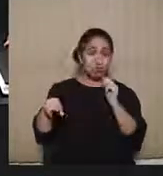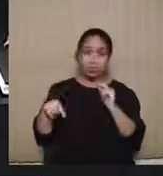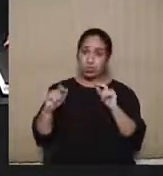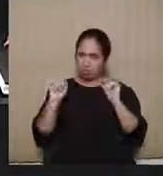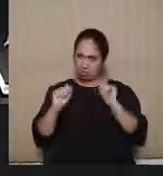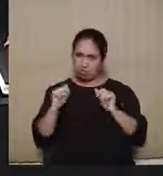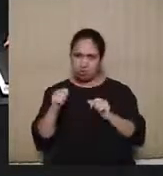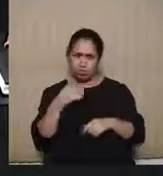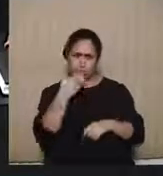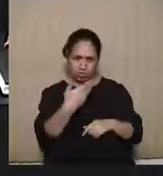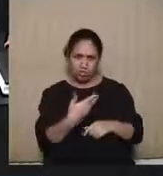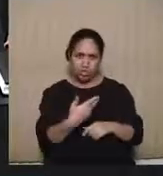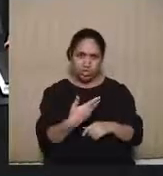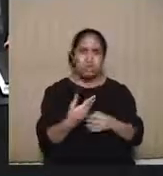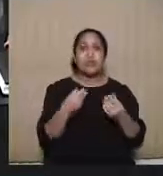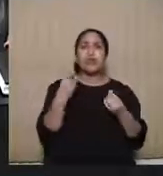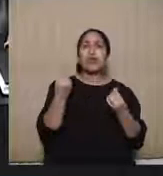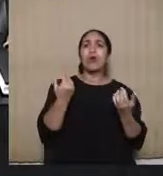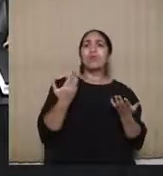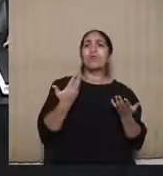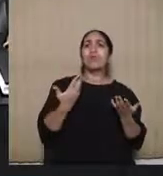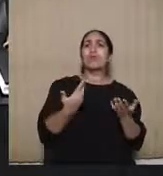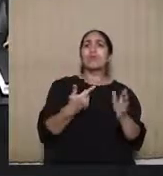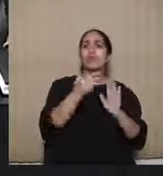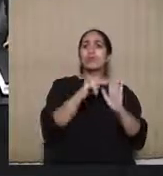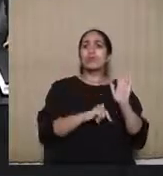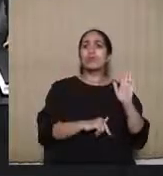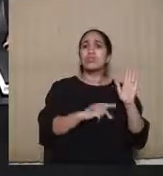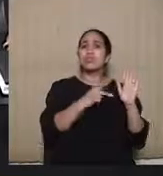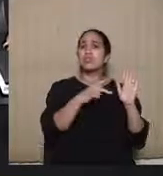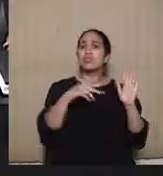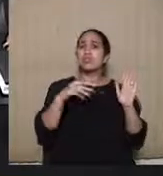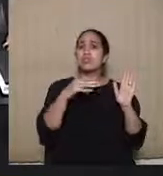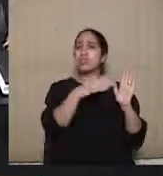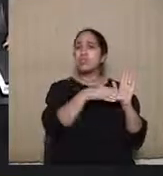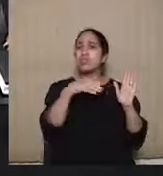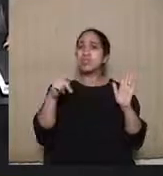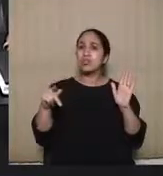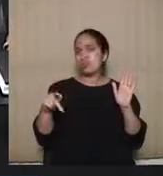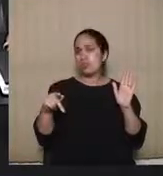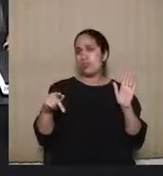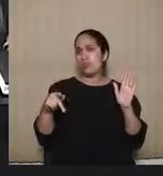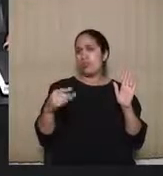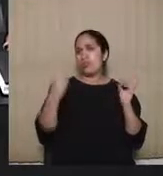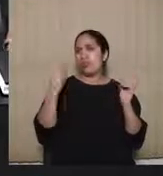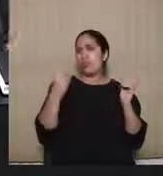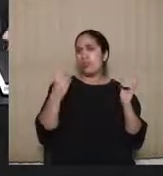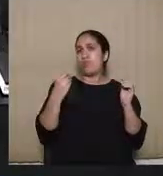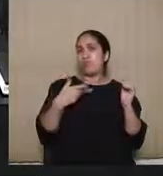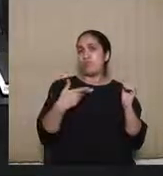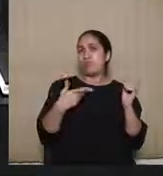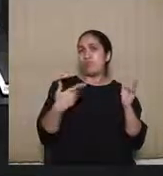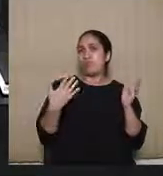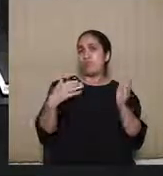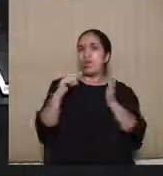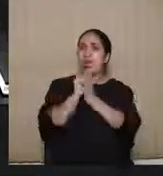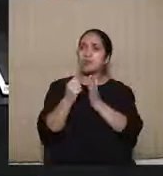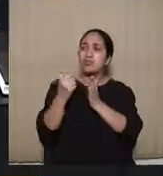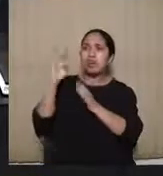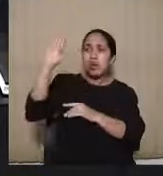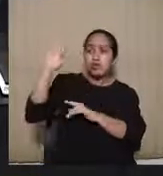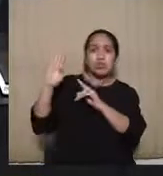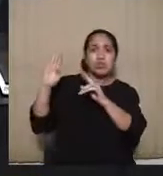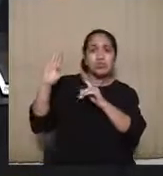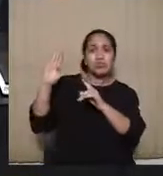posição do Ministério Público Eleitoral em uma ação de impugnação de registro de candidatura,